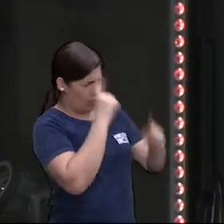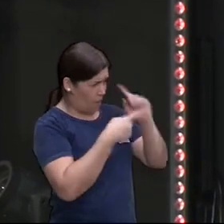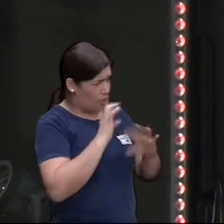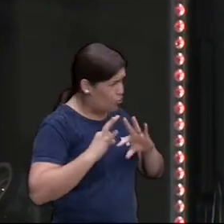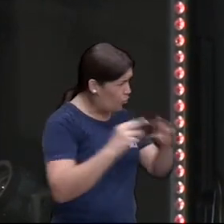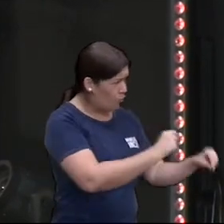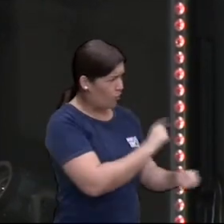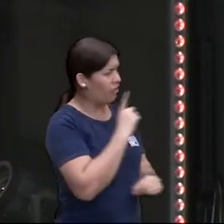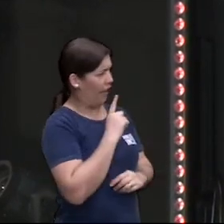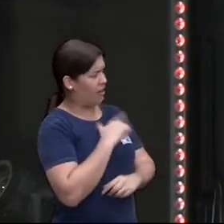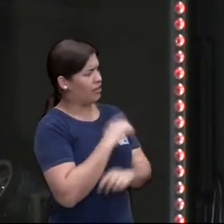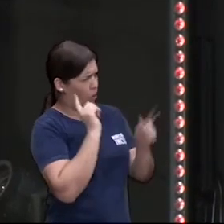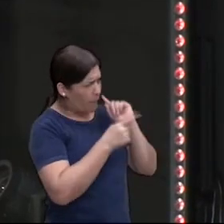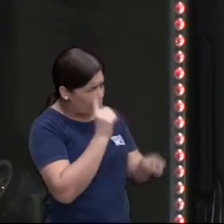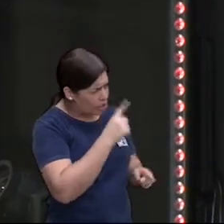isso?